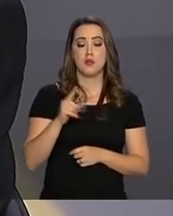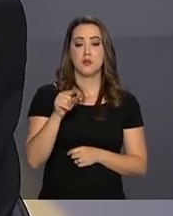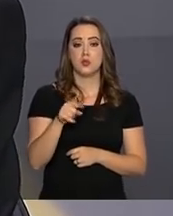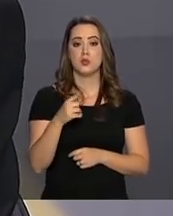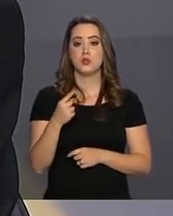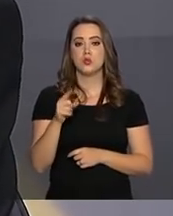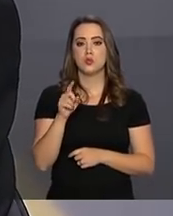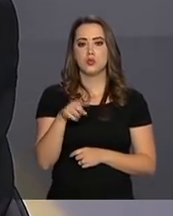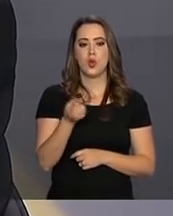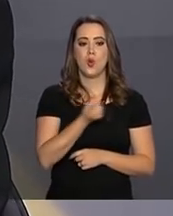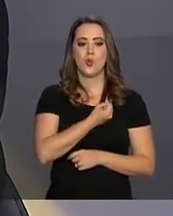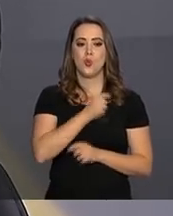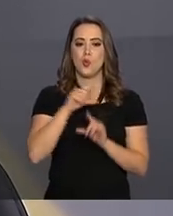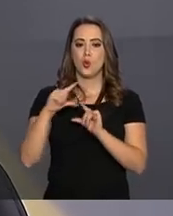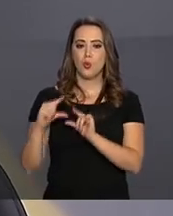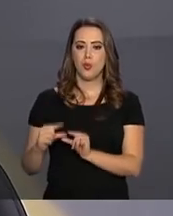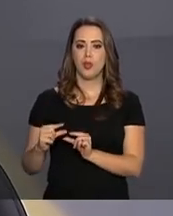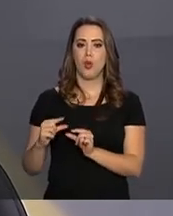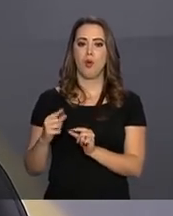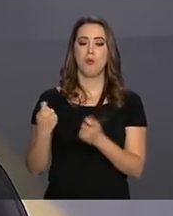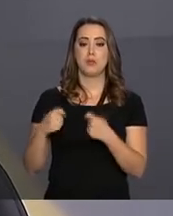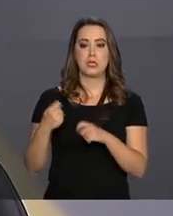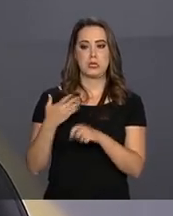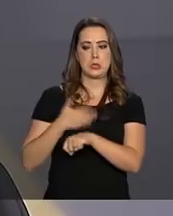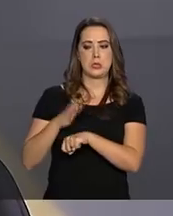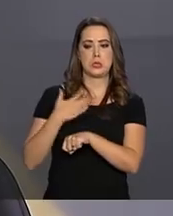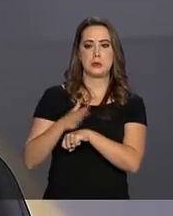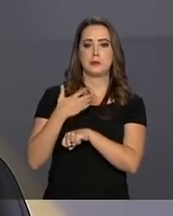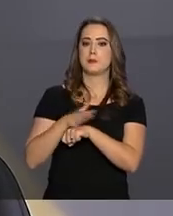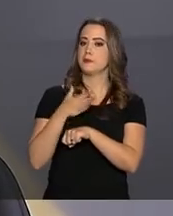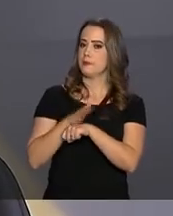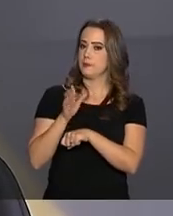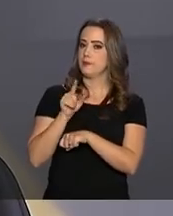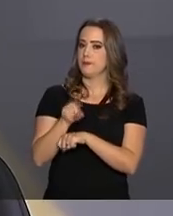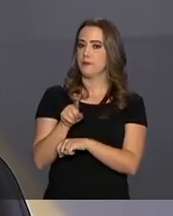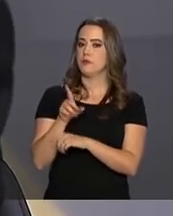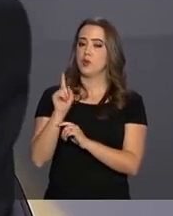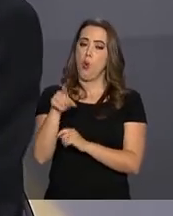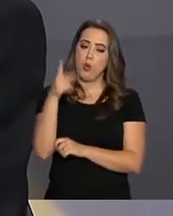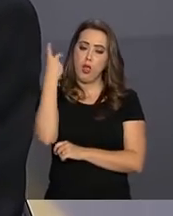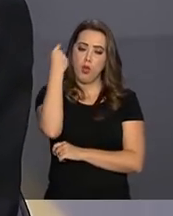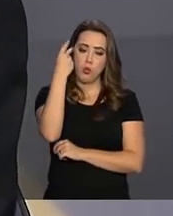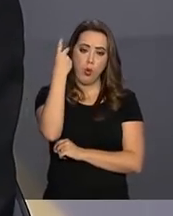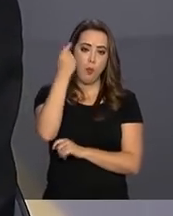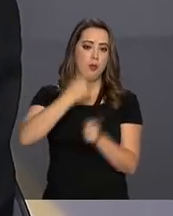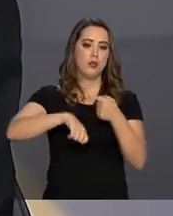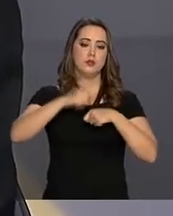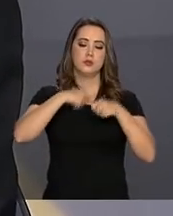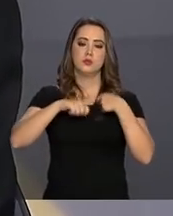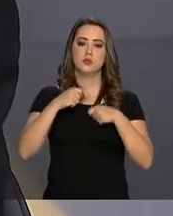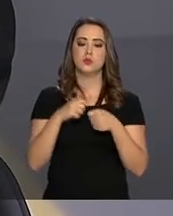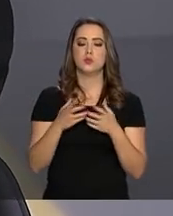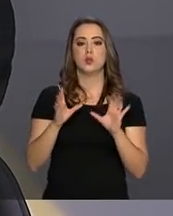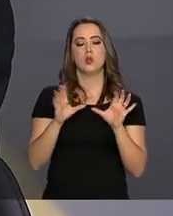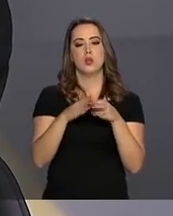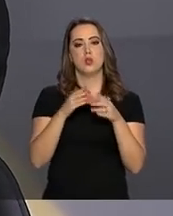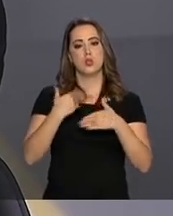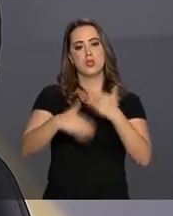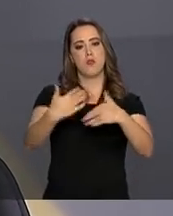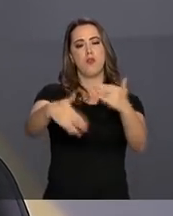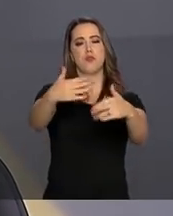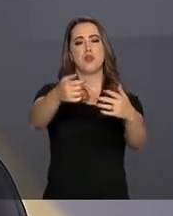é um número muito menor, exige uma grande qualificação. Isso é um fato, aliás, normal na economia. Em momentos de grande